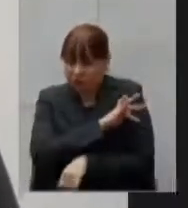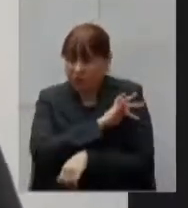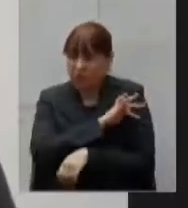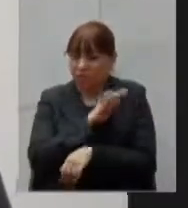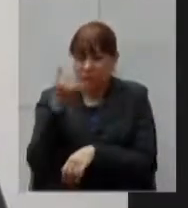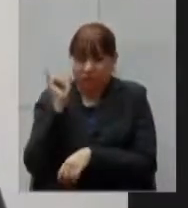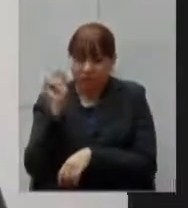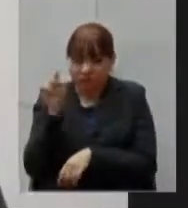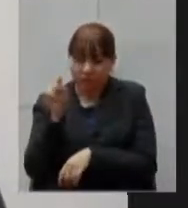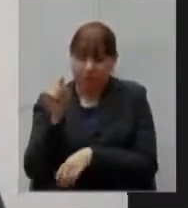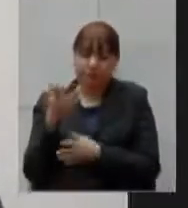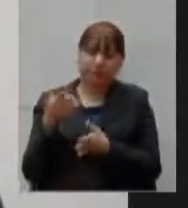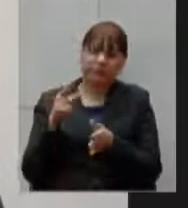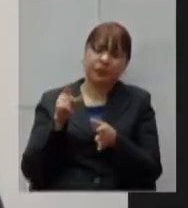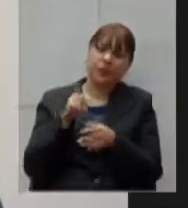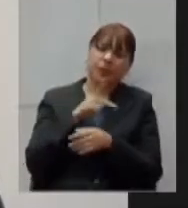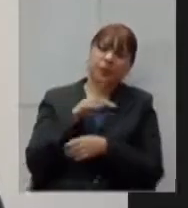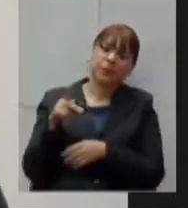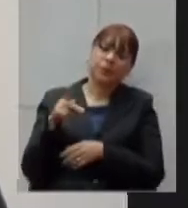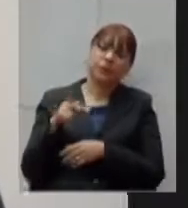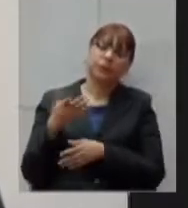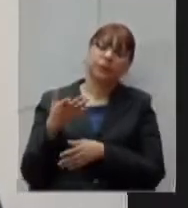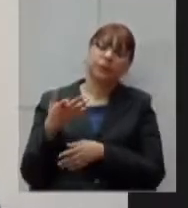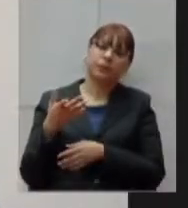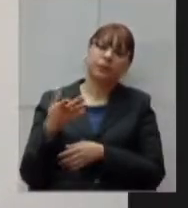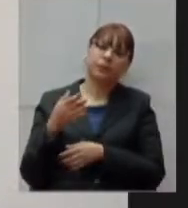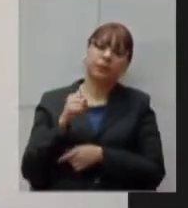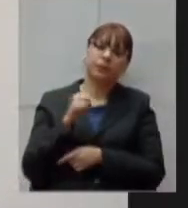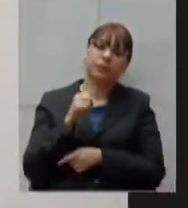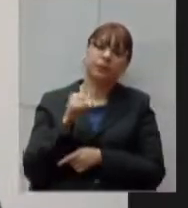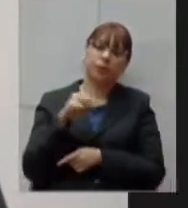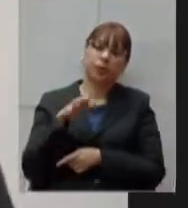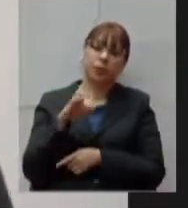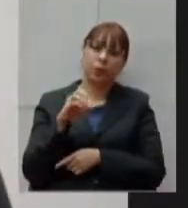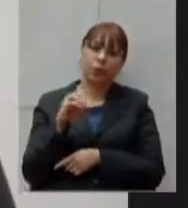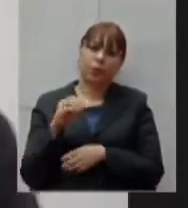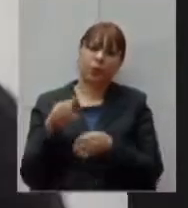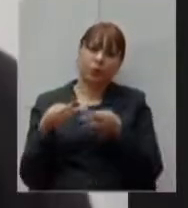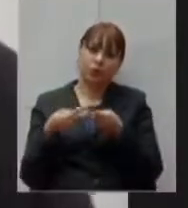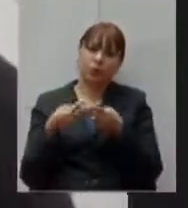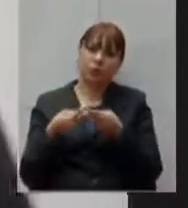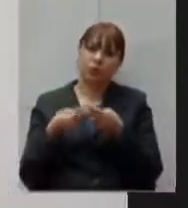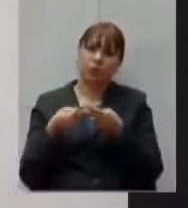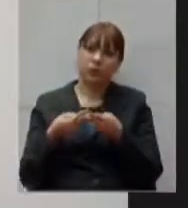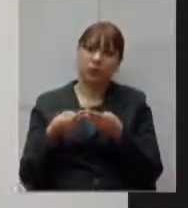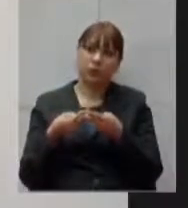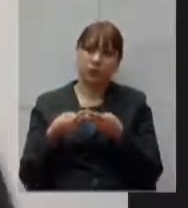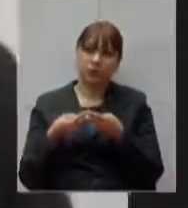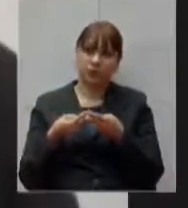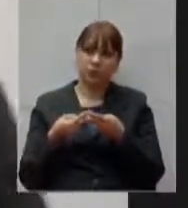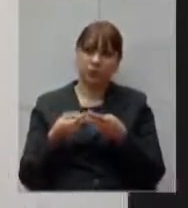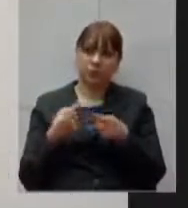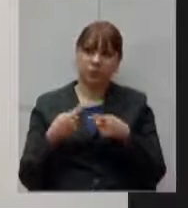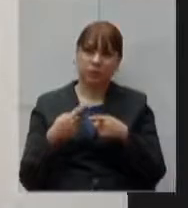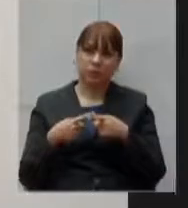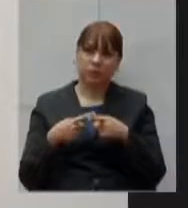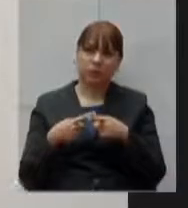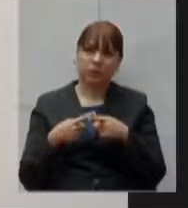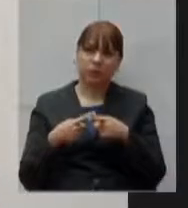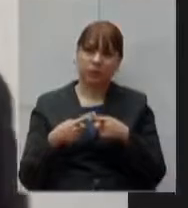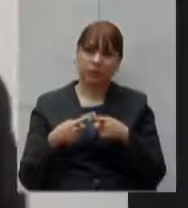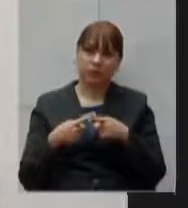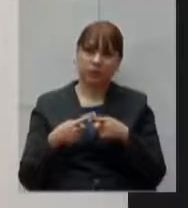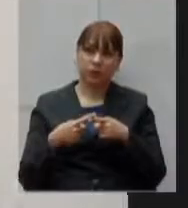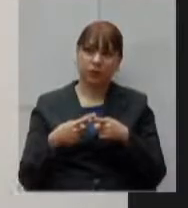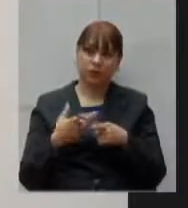presidente Antônio Carlos a questão do hospital de campanha eu vou pedir a paciência já que o deputado Sábio Souza Cruz não utilizou o tempo dele